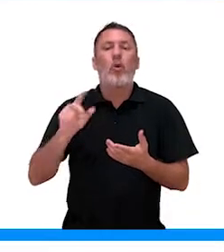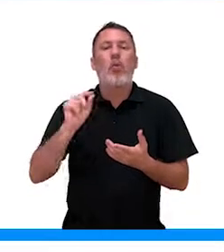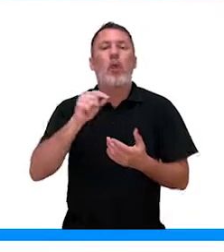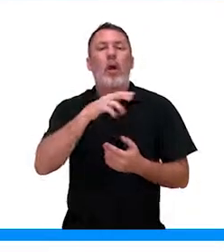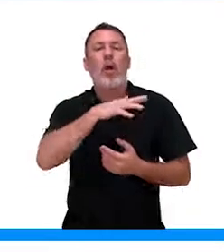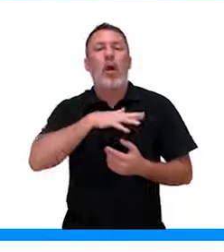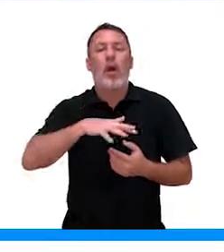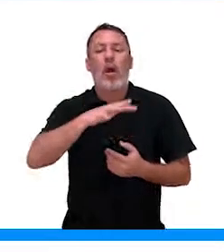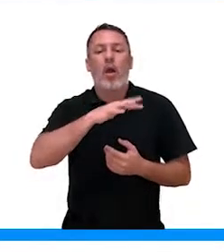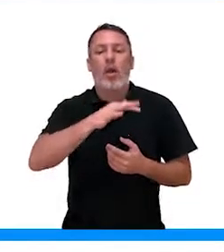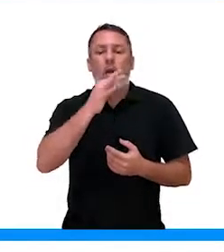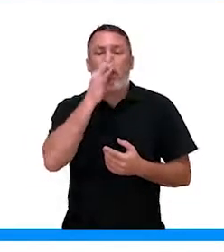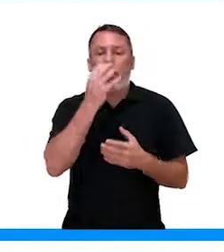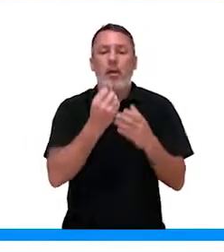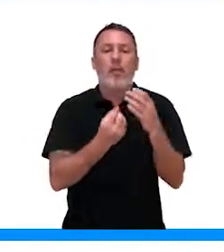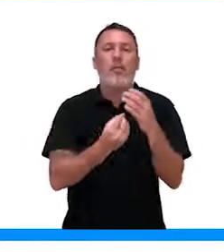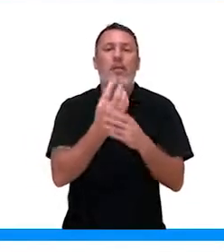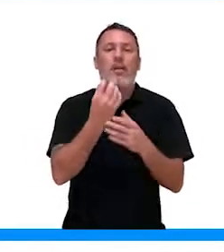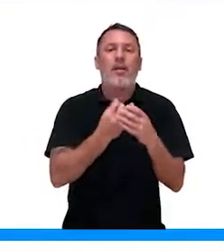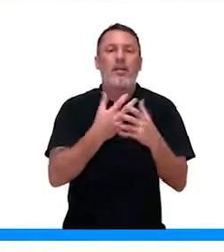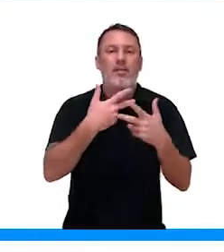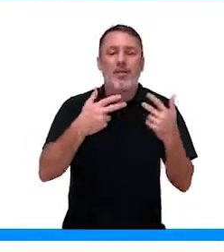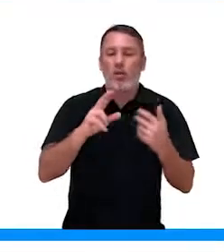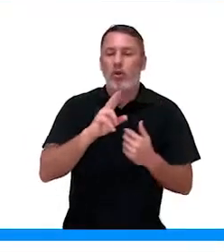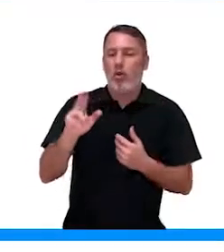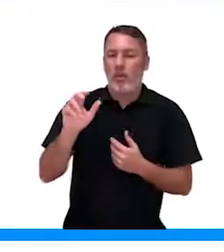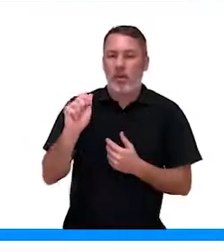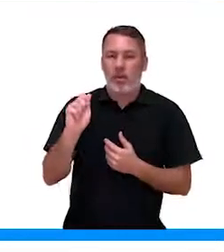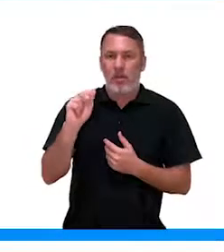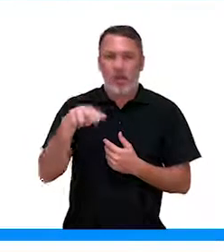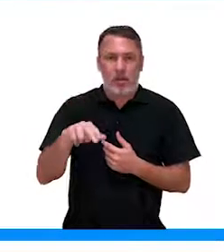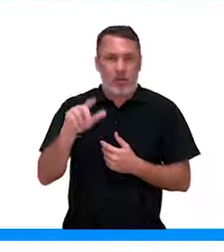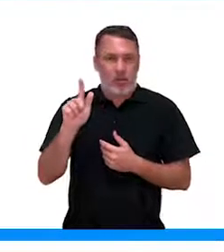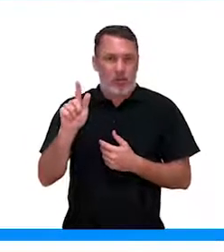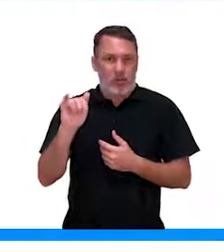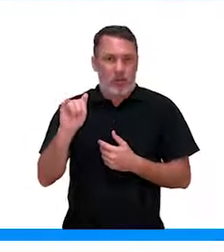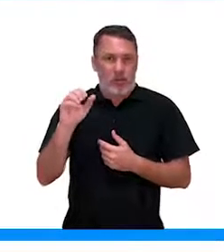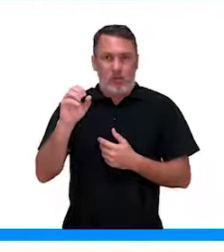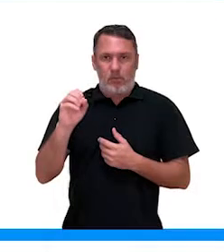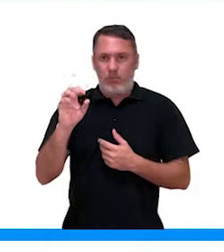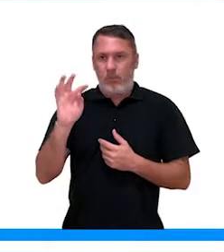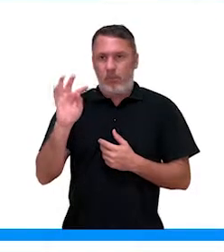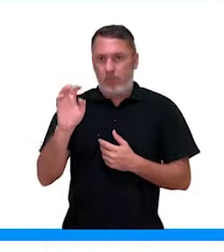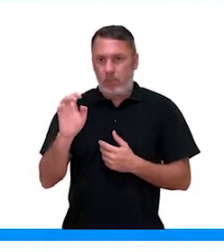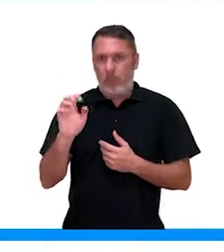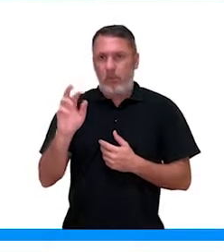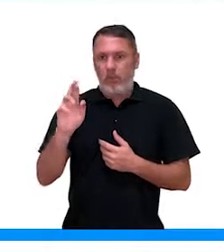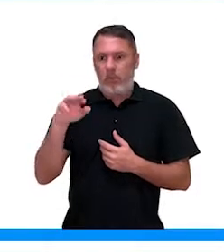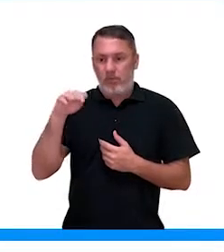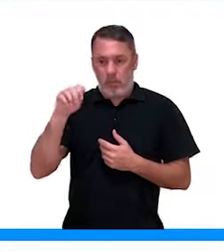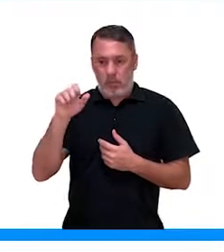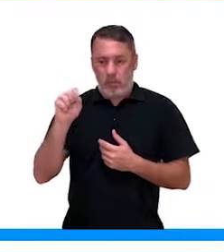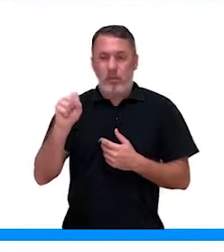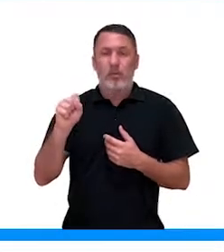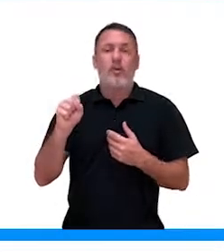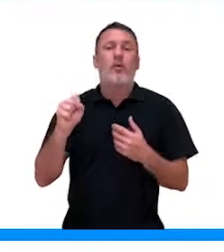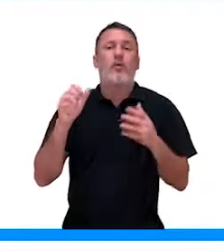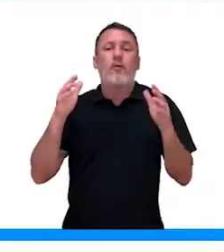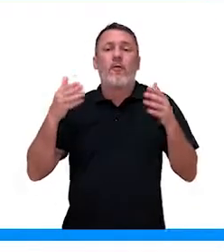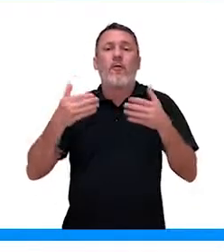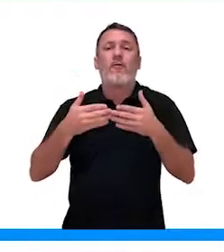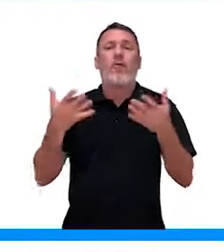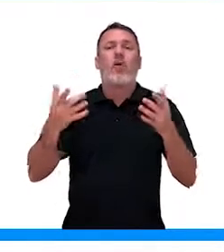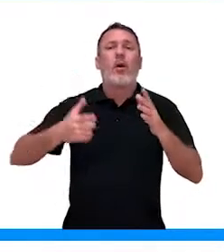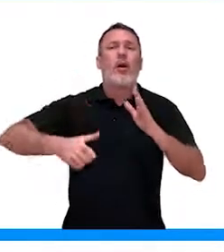fisiologia das plantas angiosfermas, que a gente estava falando na aula anterior. E hoje a gente vai conhecer um pouquinho sobre a